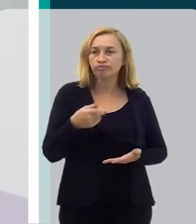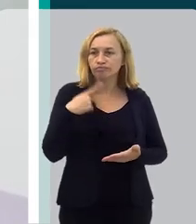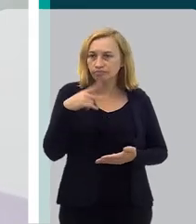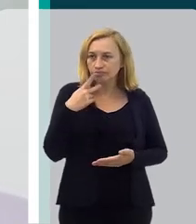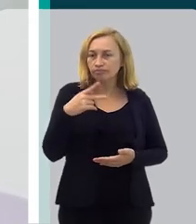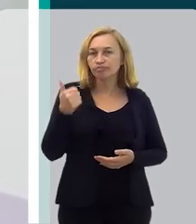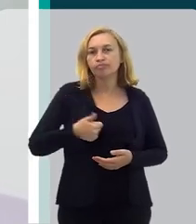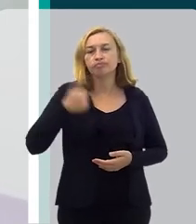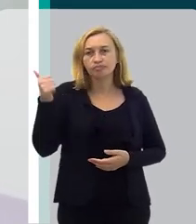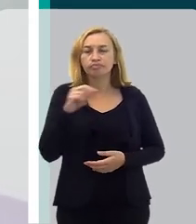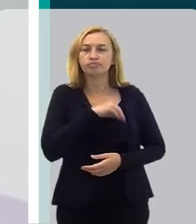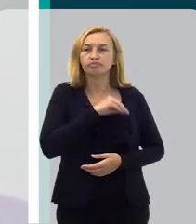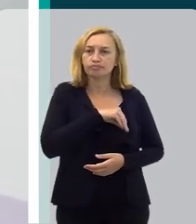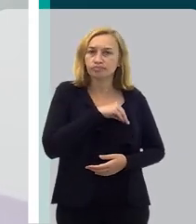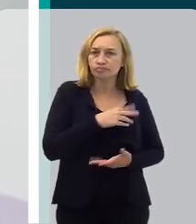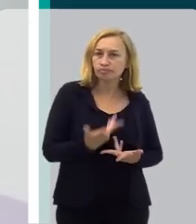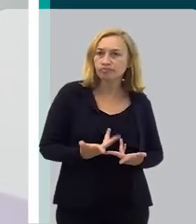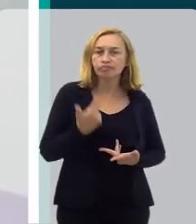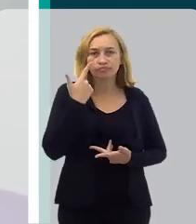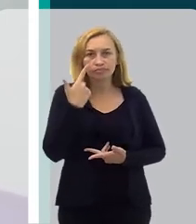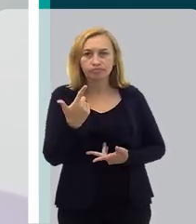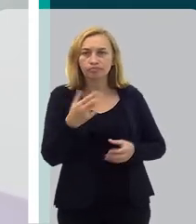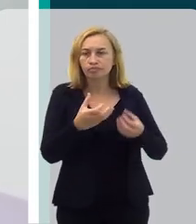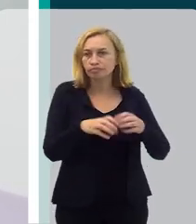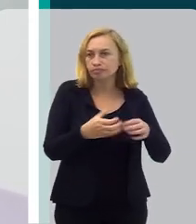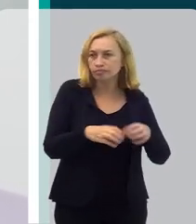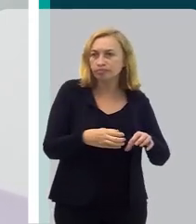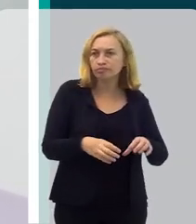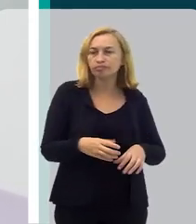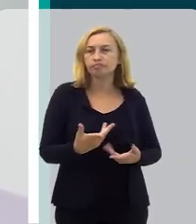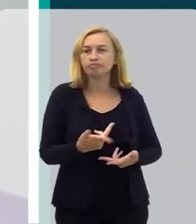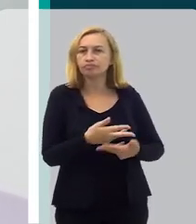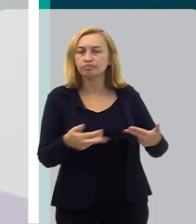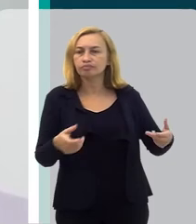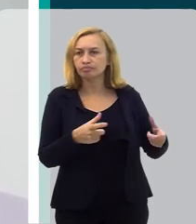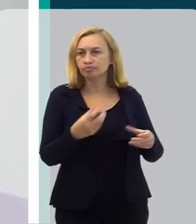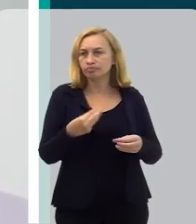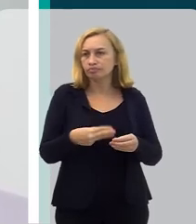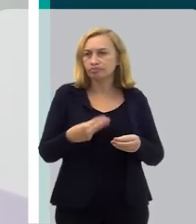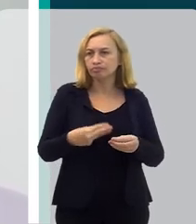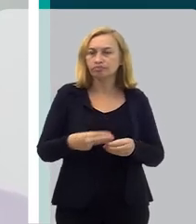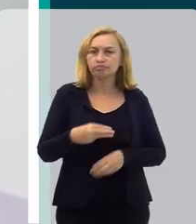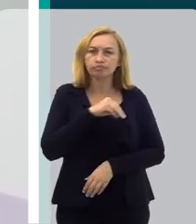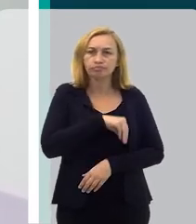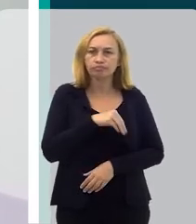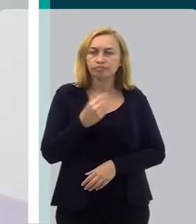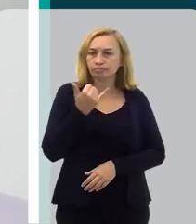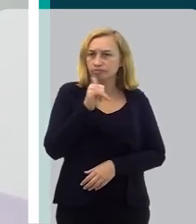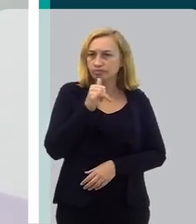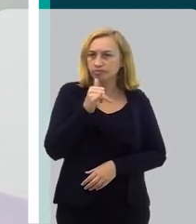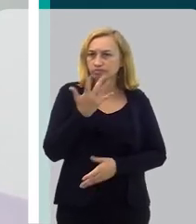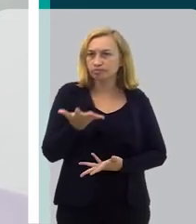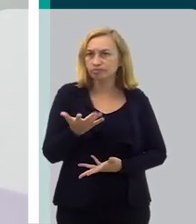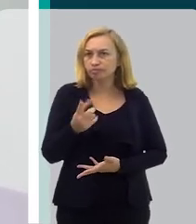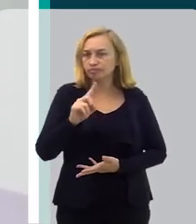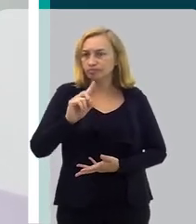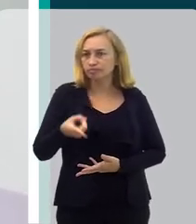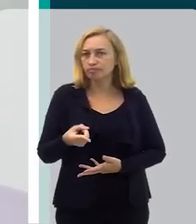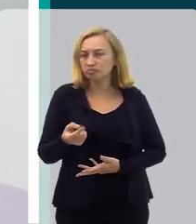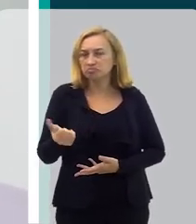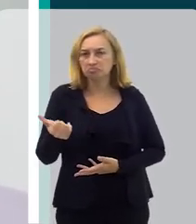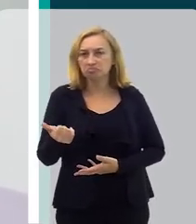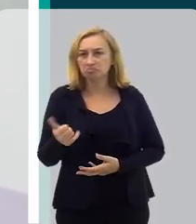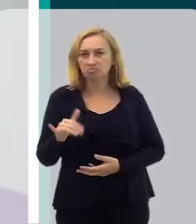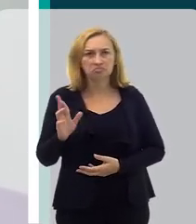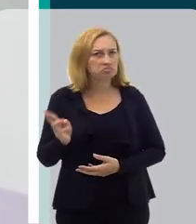cima disso, em cima de melhor remuneração. Você vê concursos públicos para vários municípios com um salário para o dentista de